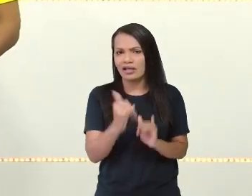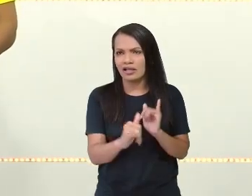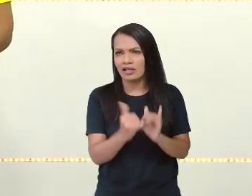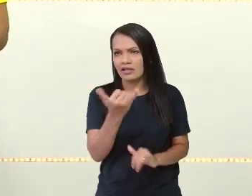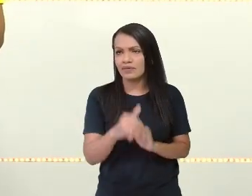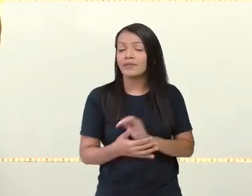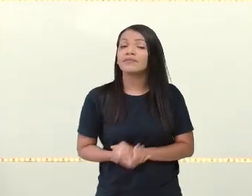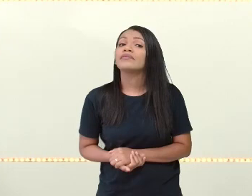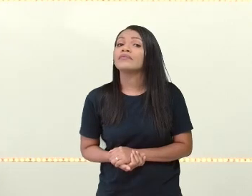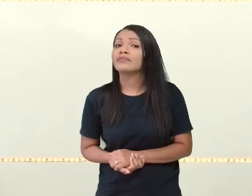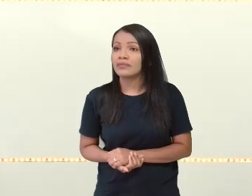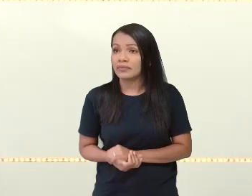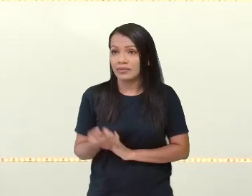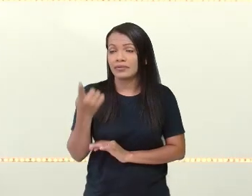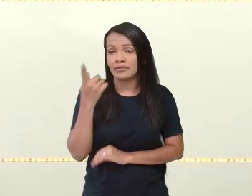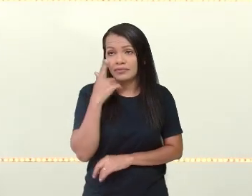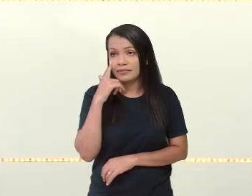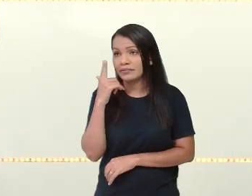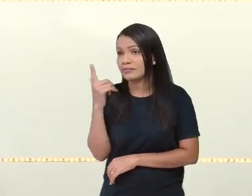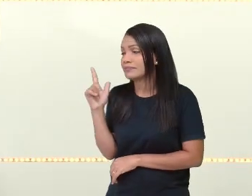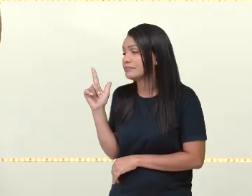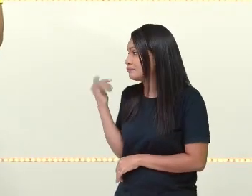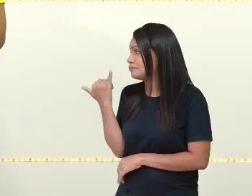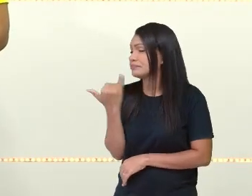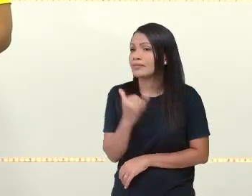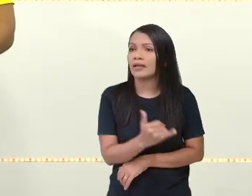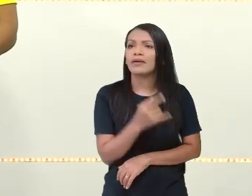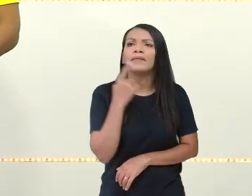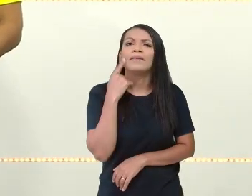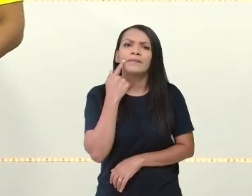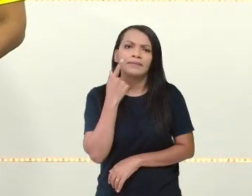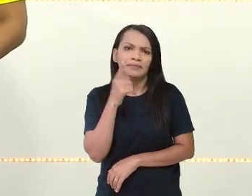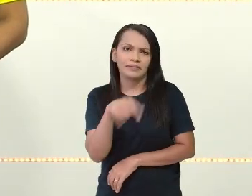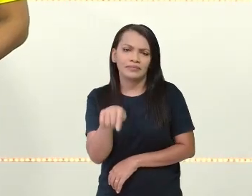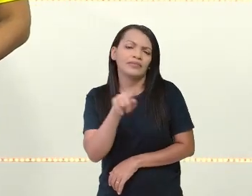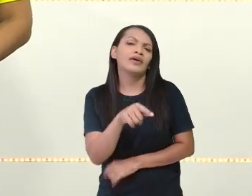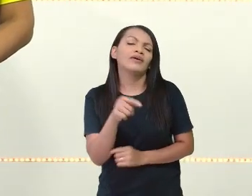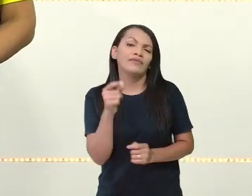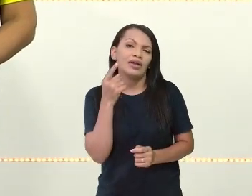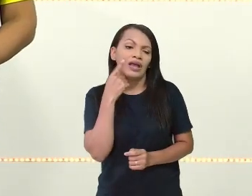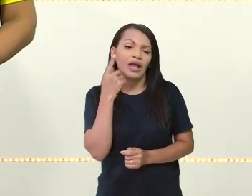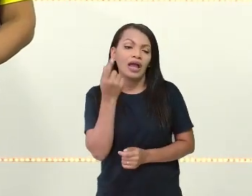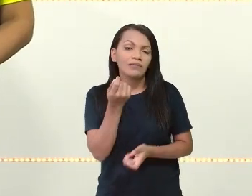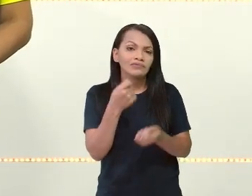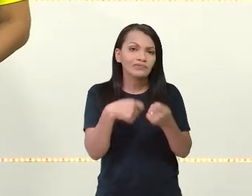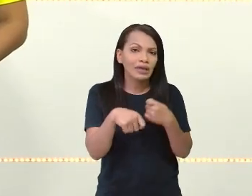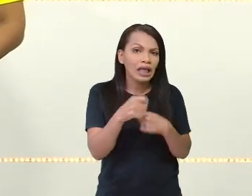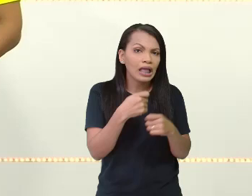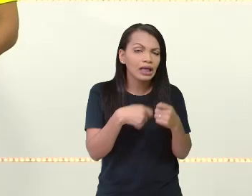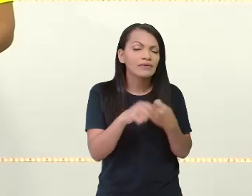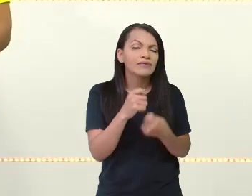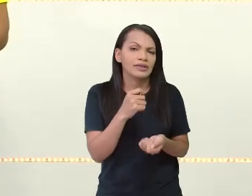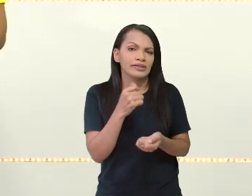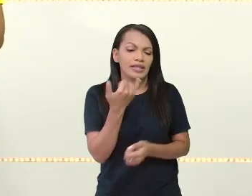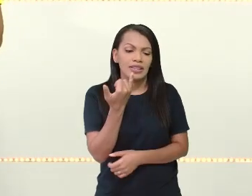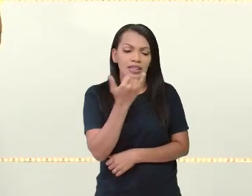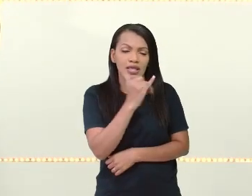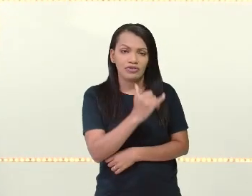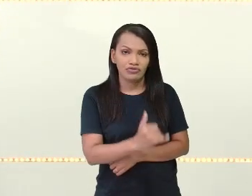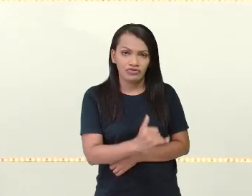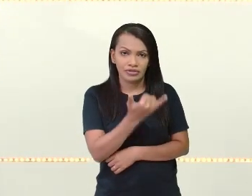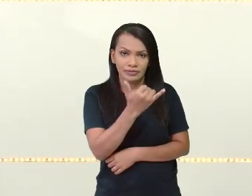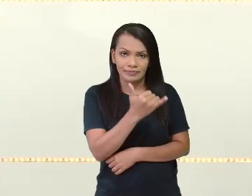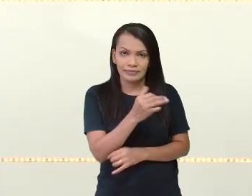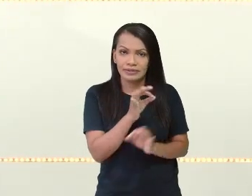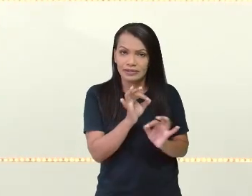você também pode fazer ações. Que vai impactar na economia da energia elétrica, tá